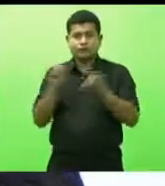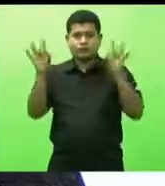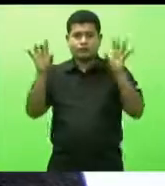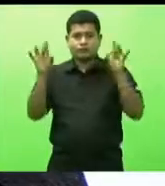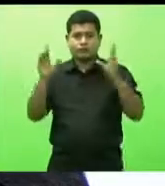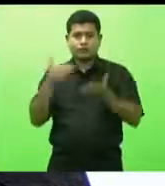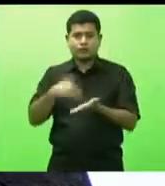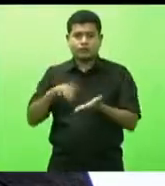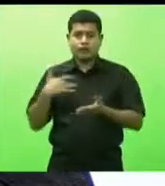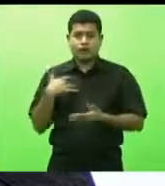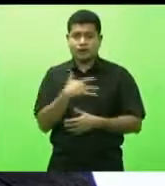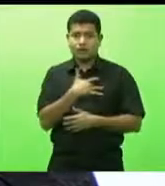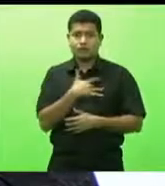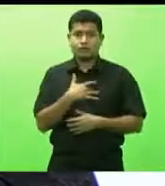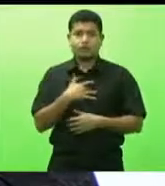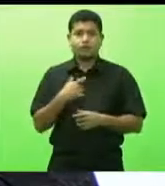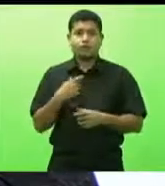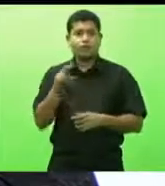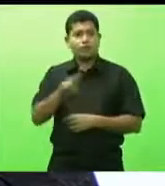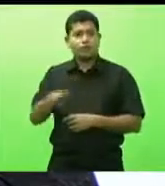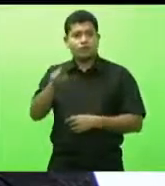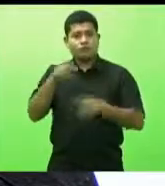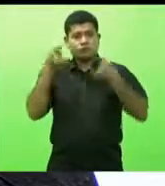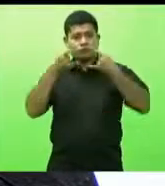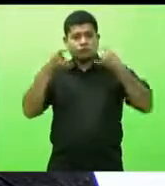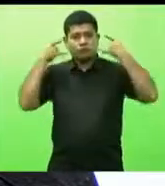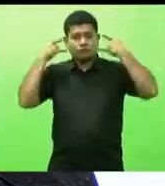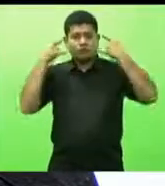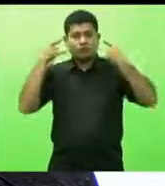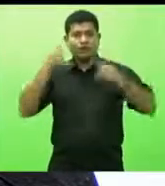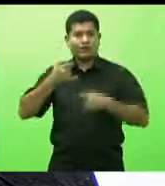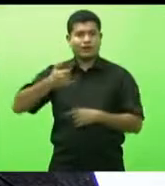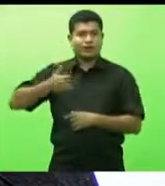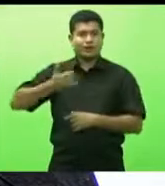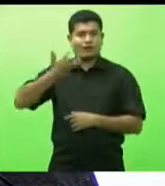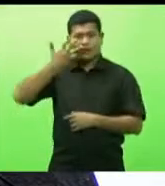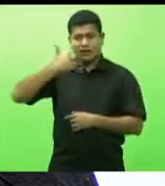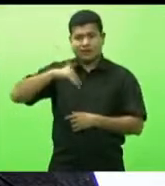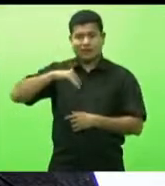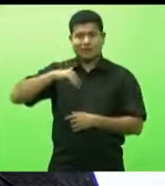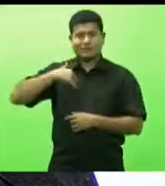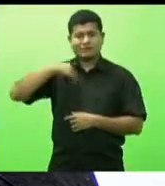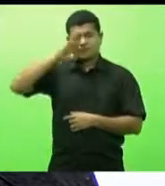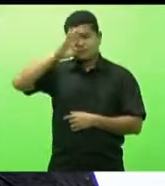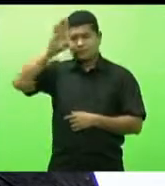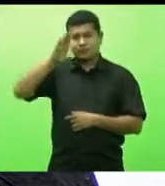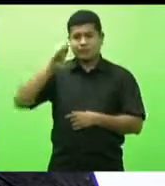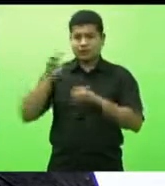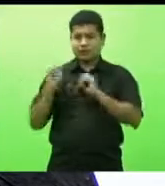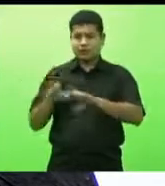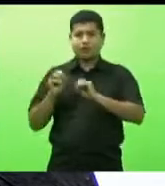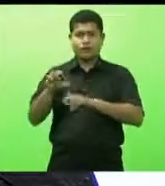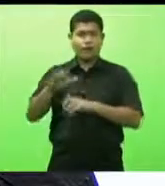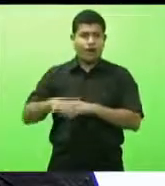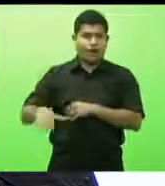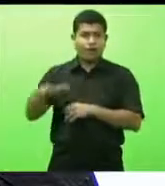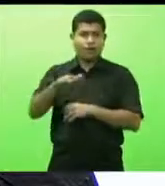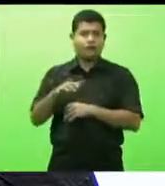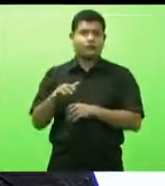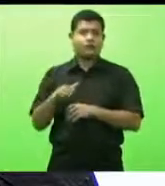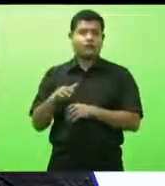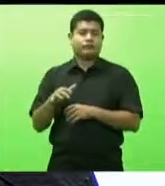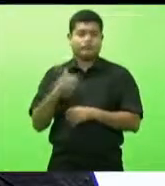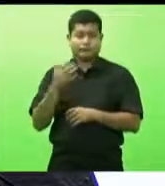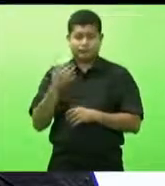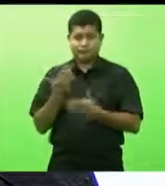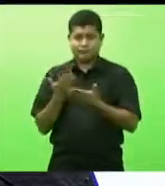utilização de máscaras para as crianças, principalmente na educação infantil, de dois anos, de dois